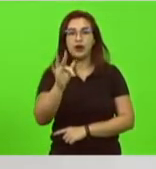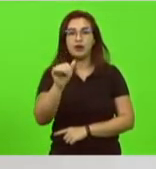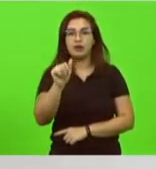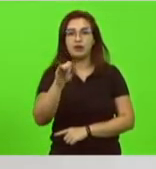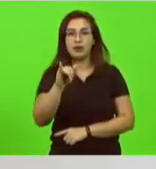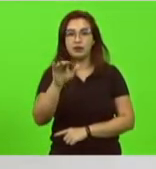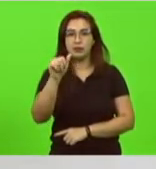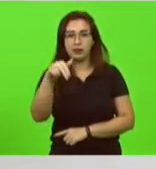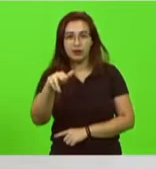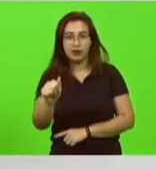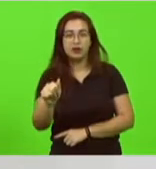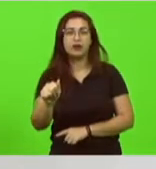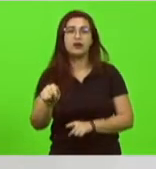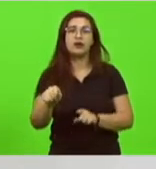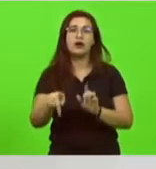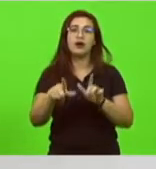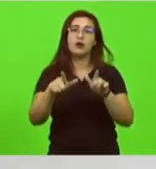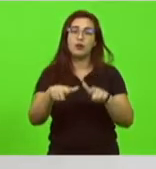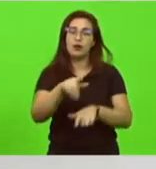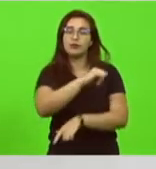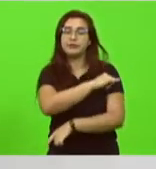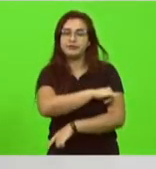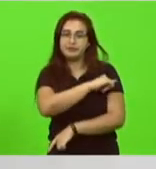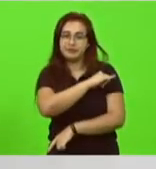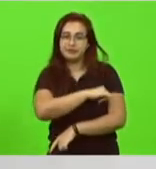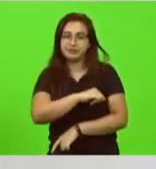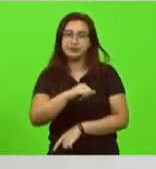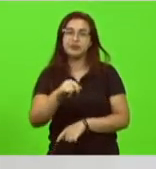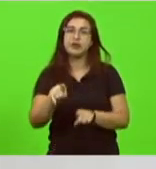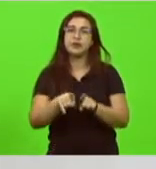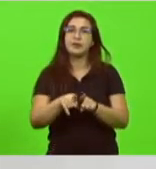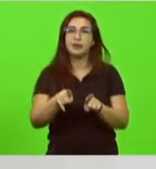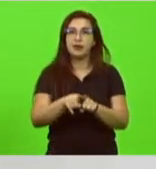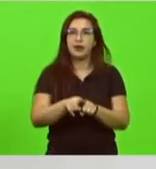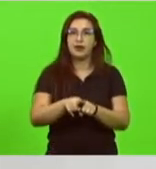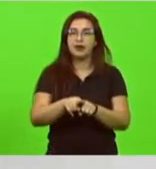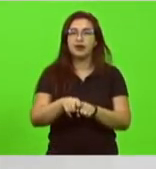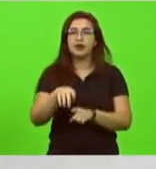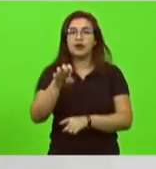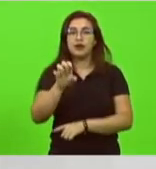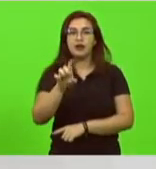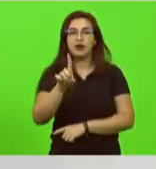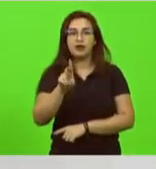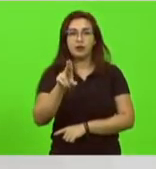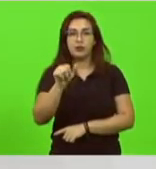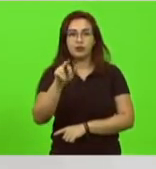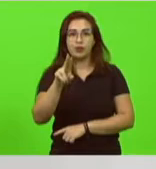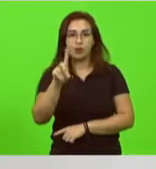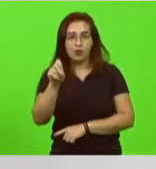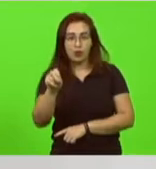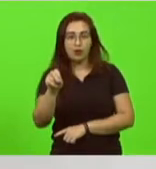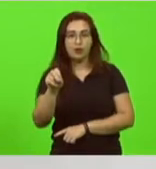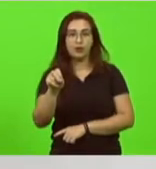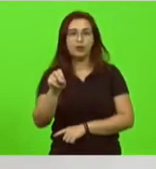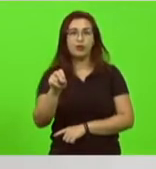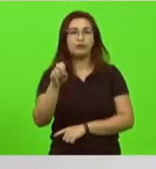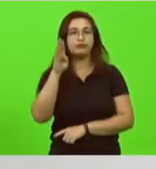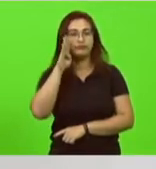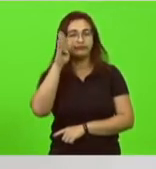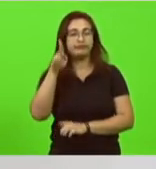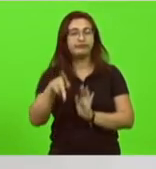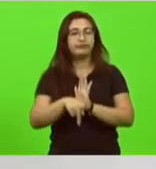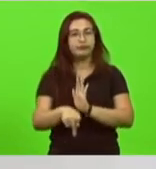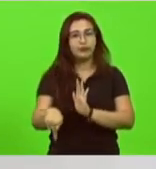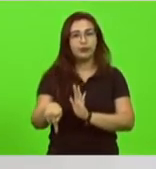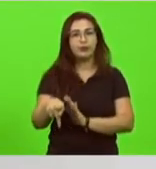estado do Rio de Janeiro deputado federal Eduardo Bolsonaro do estado de São Paulo deputado federal Luiz Felipe de Orleans e